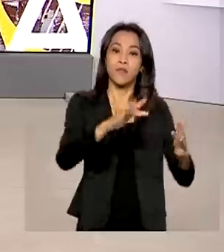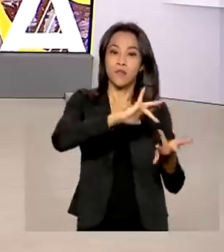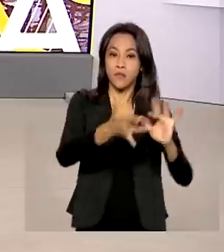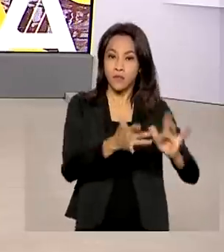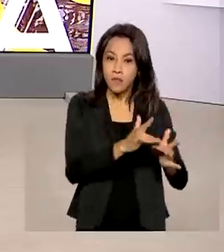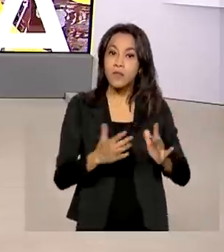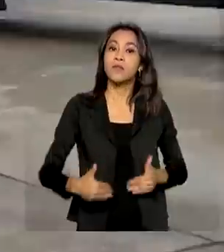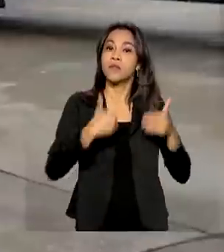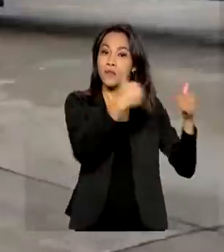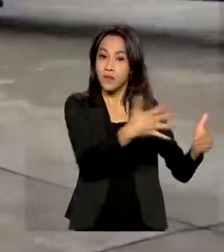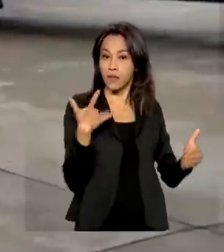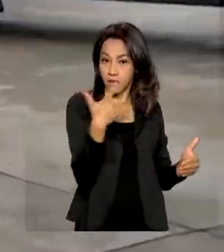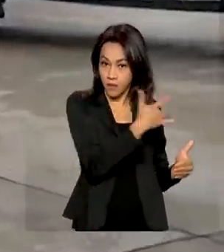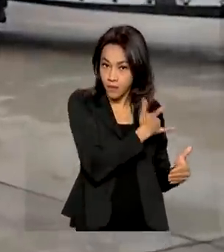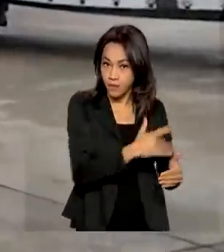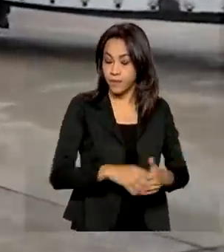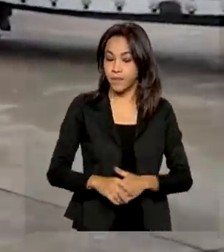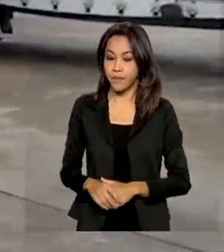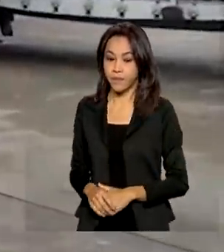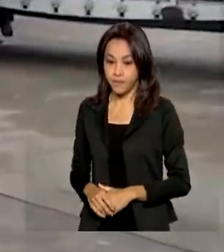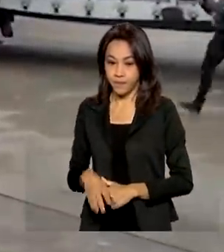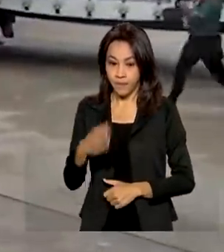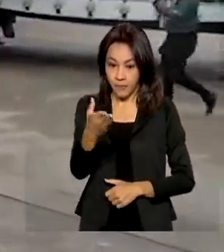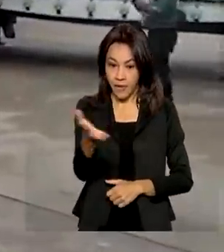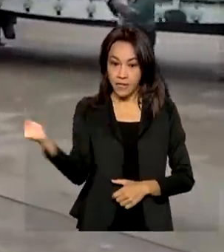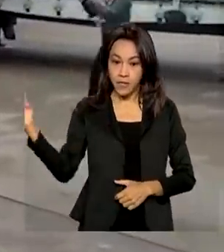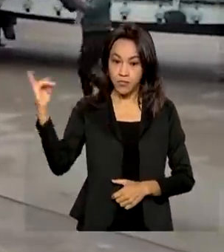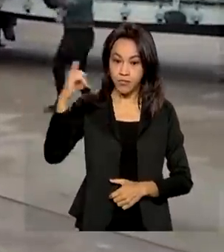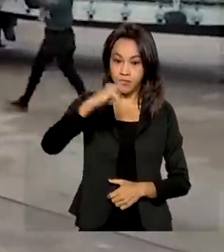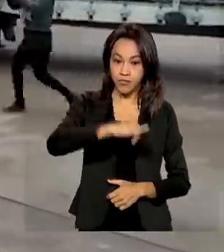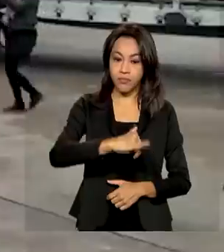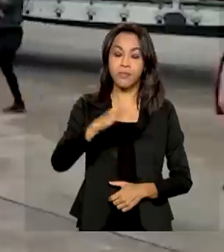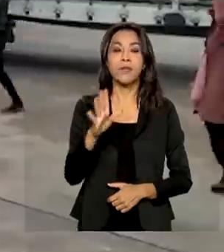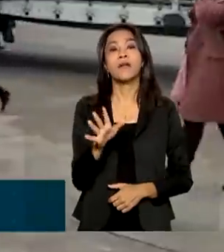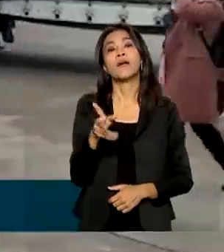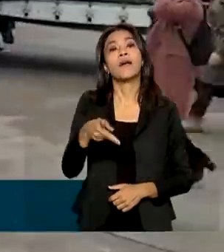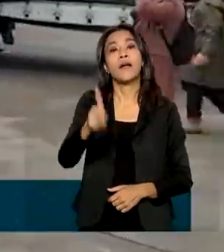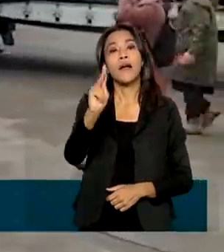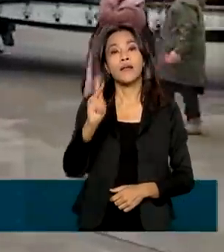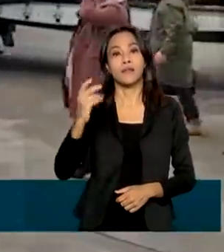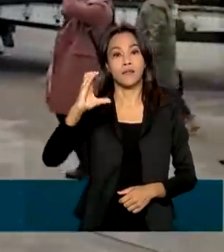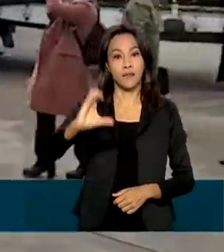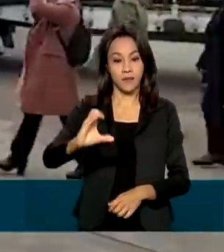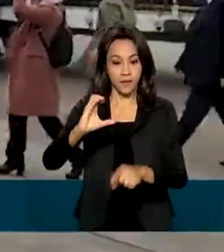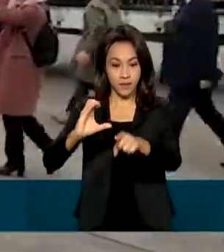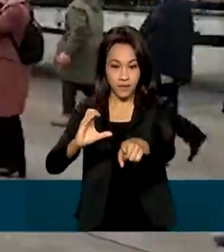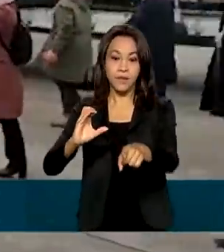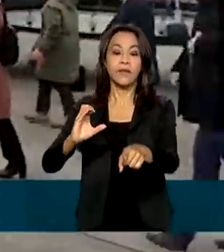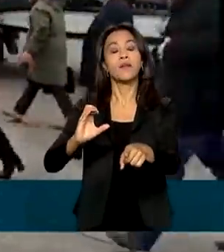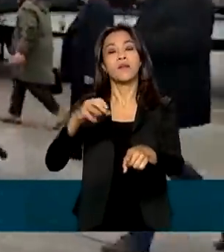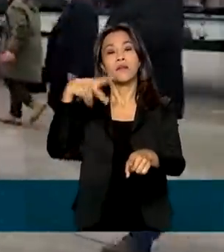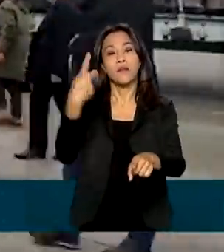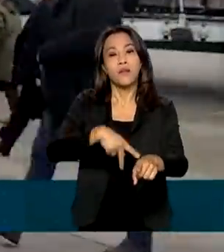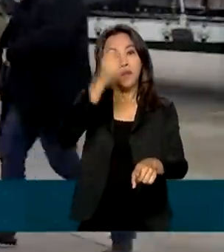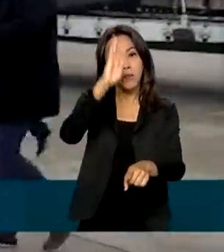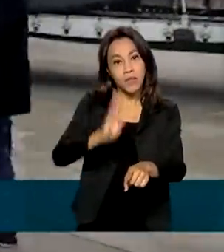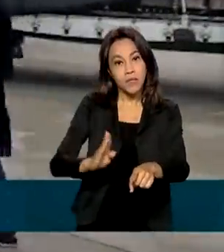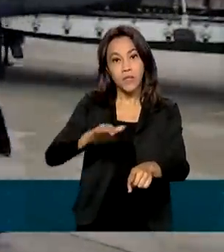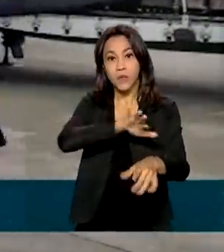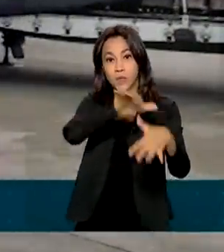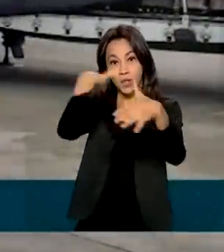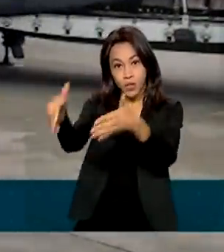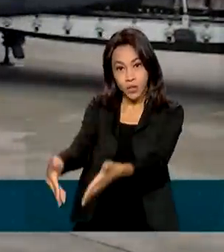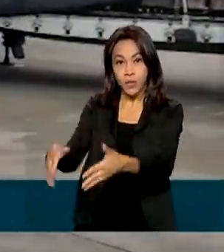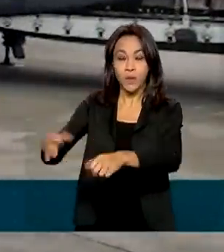Saúde. A aeronave KC-390 Millennium da Força Aérea Brasileira chegou à